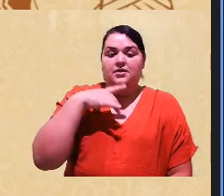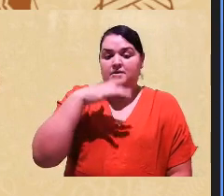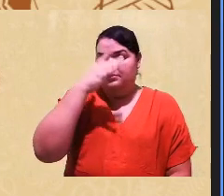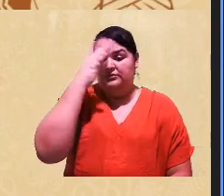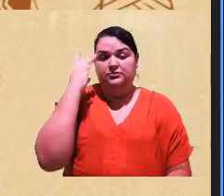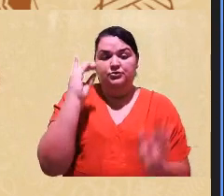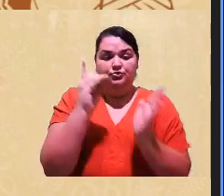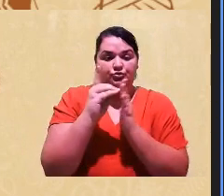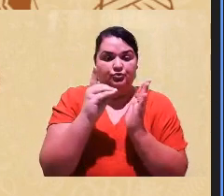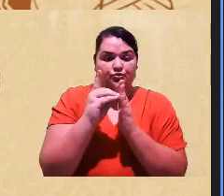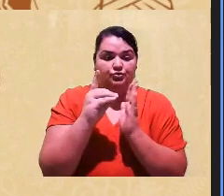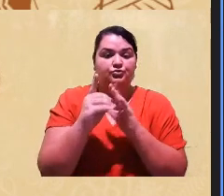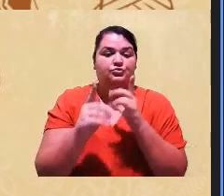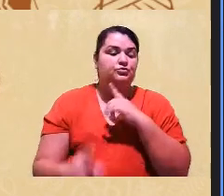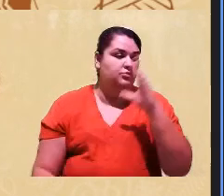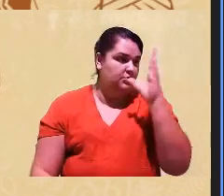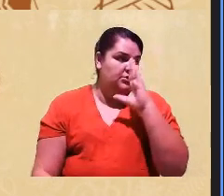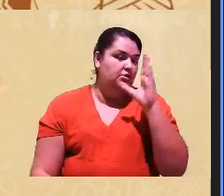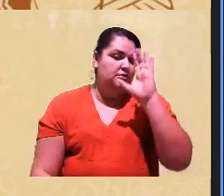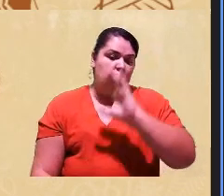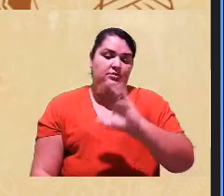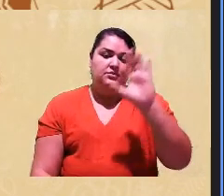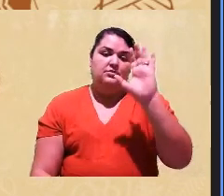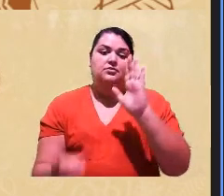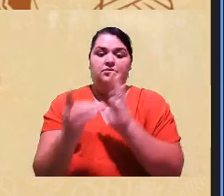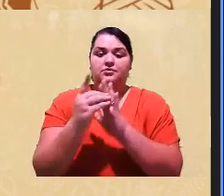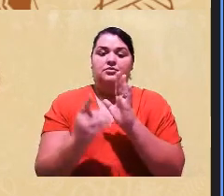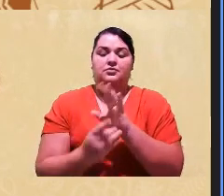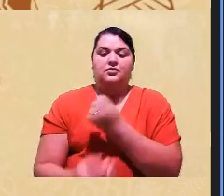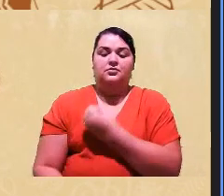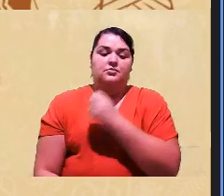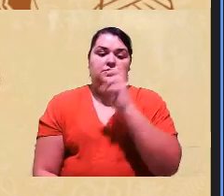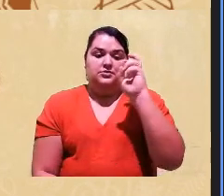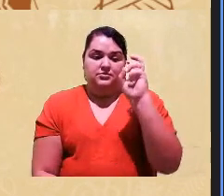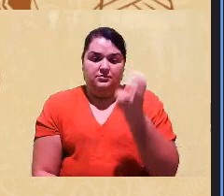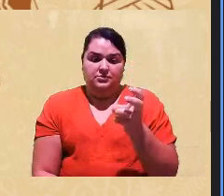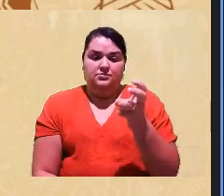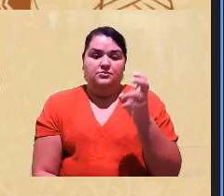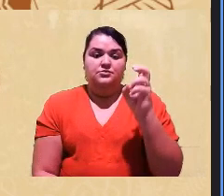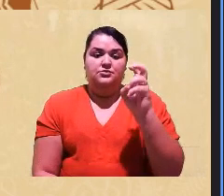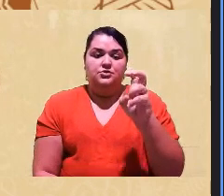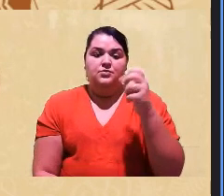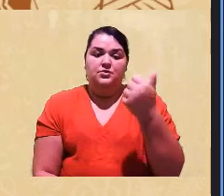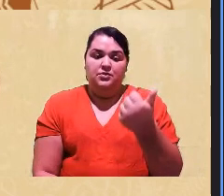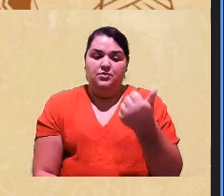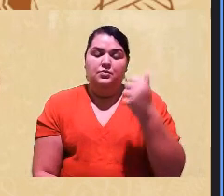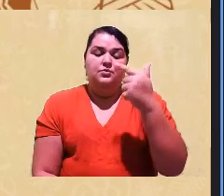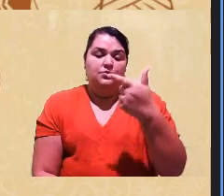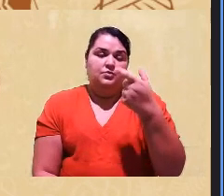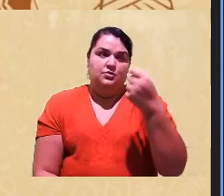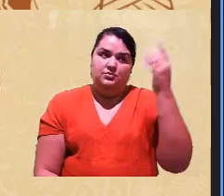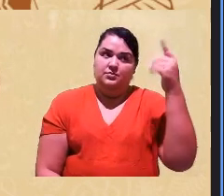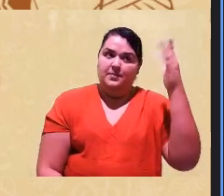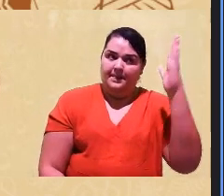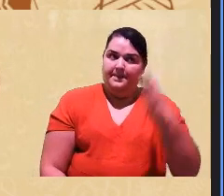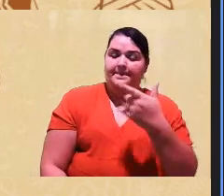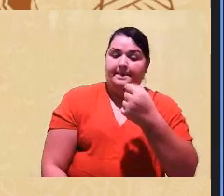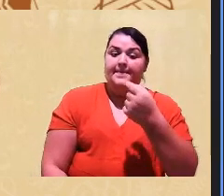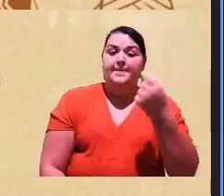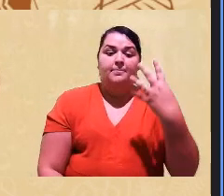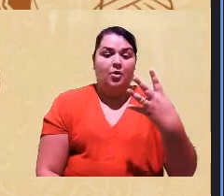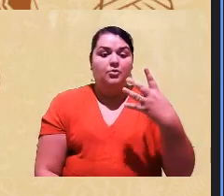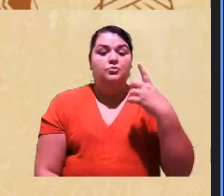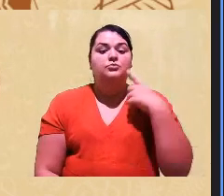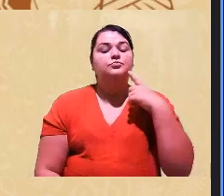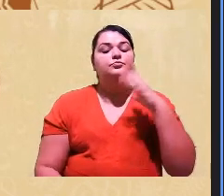promulgada no Brasil pelo Decreto nº 5051-2004 e no Estatuto do Índio, Lei